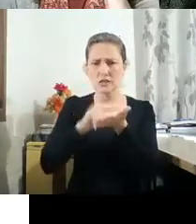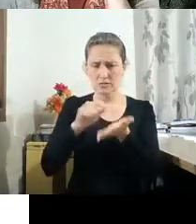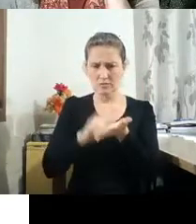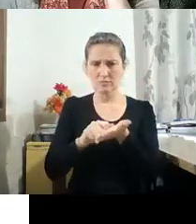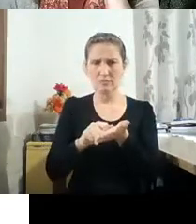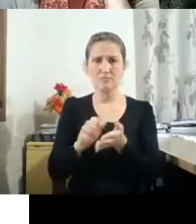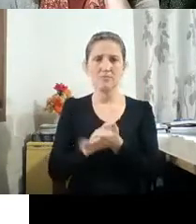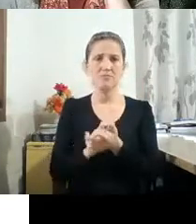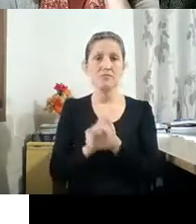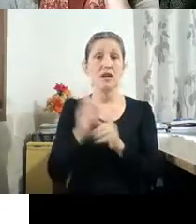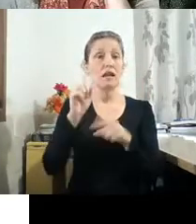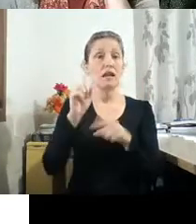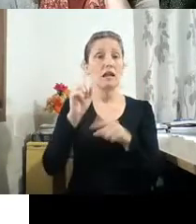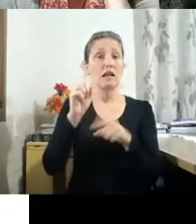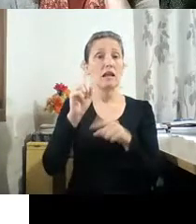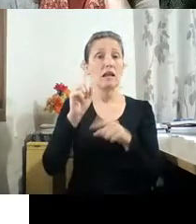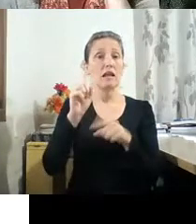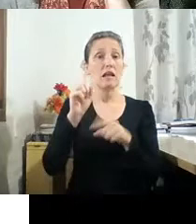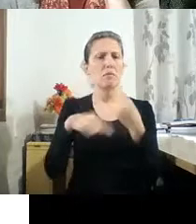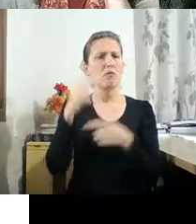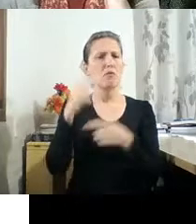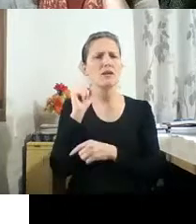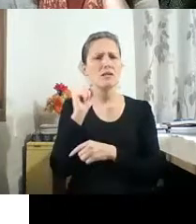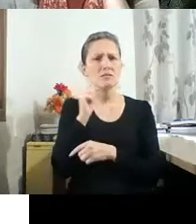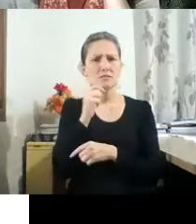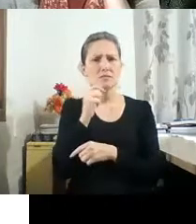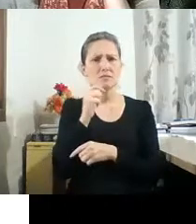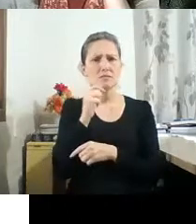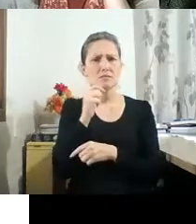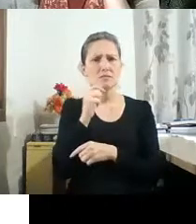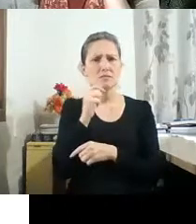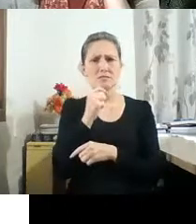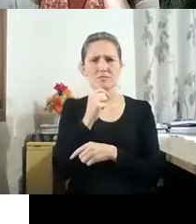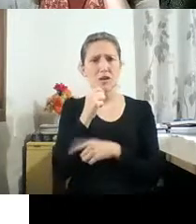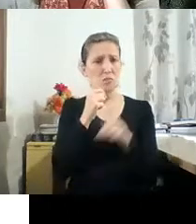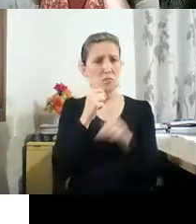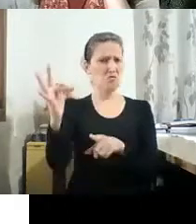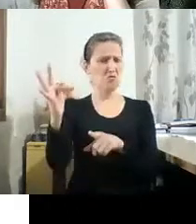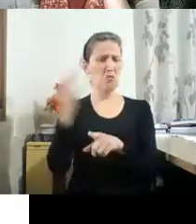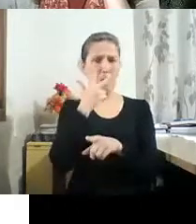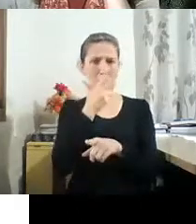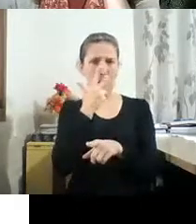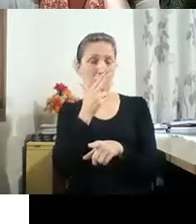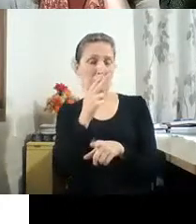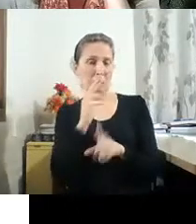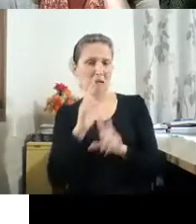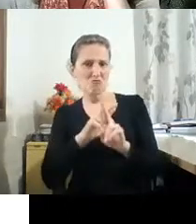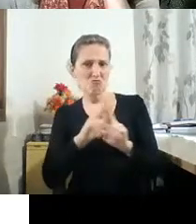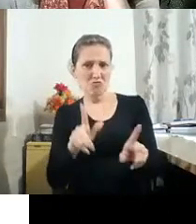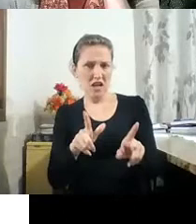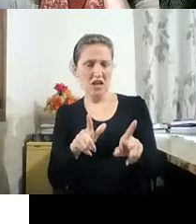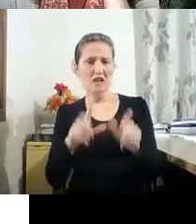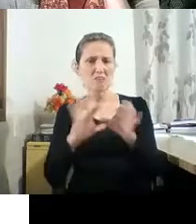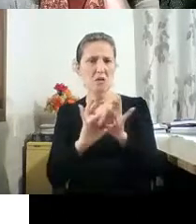Depois, a gente vai pensar o manifesto futurista, ele vai falar também dessa questão da liberdade da